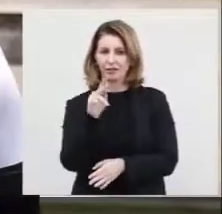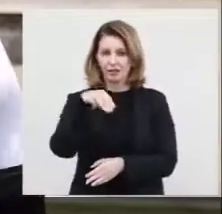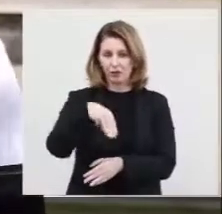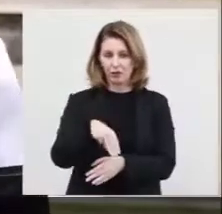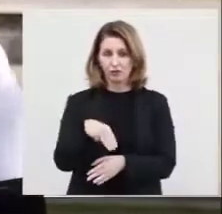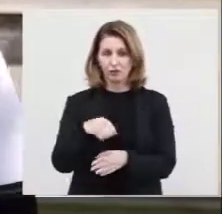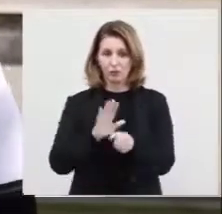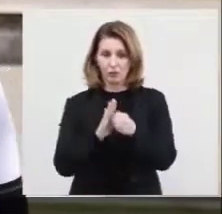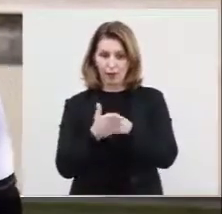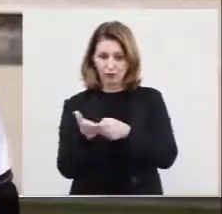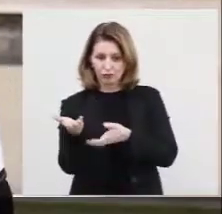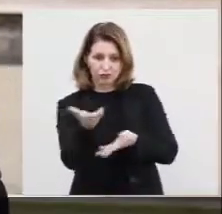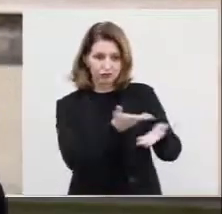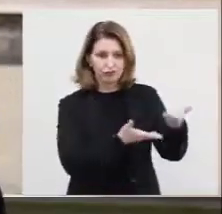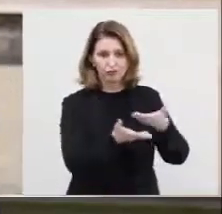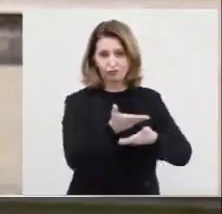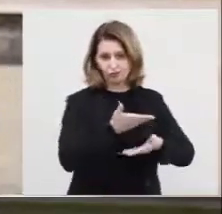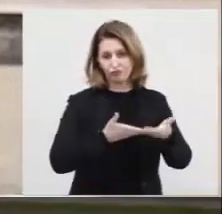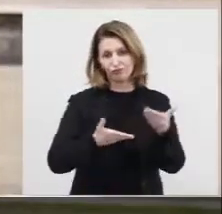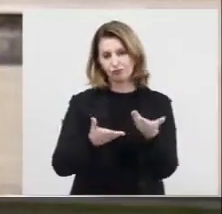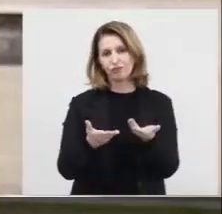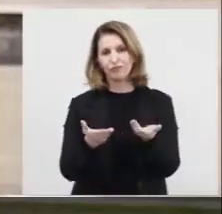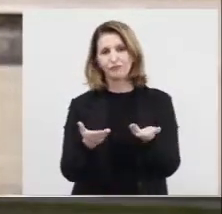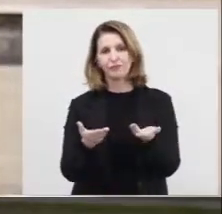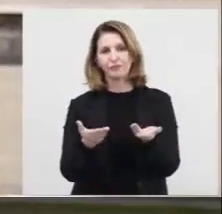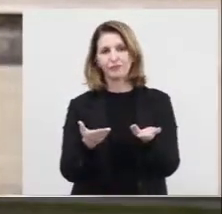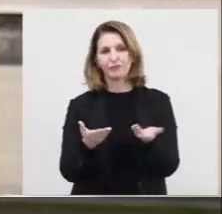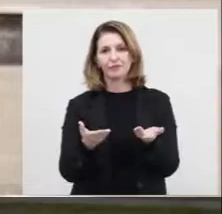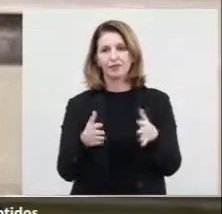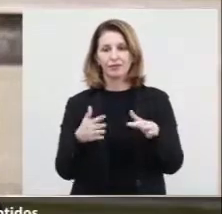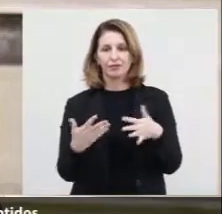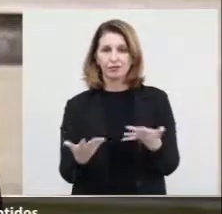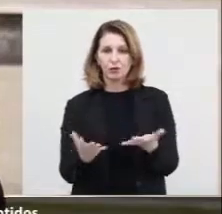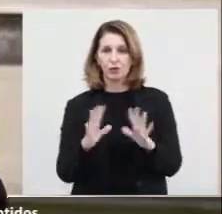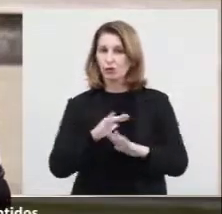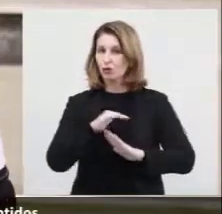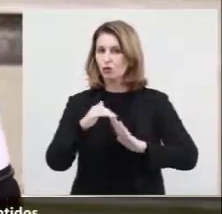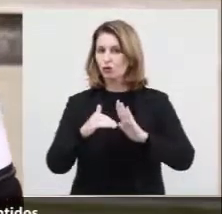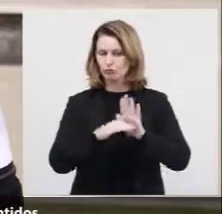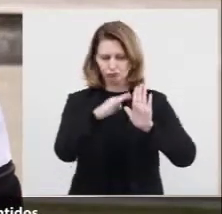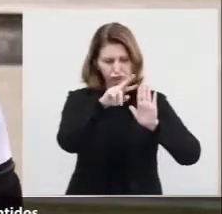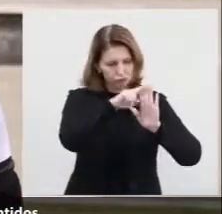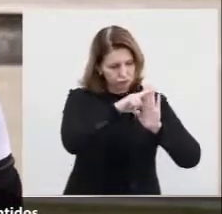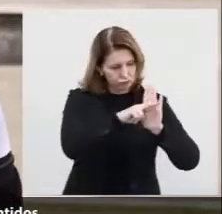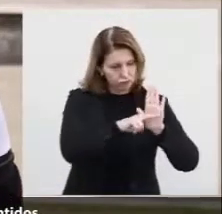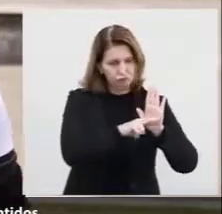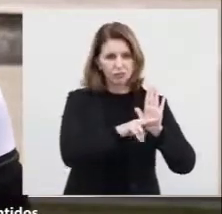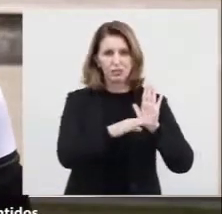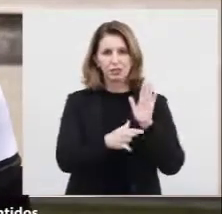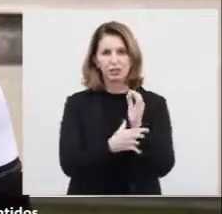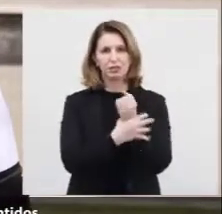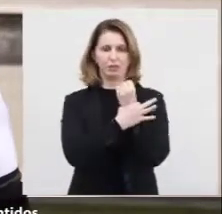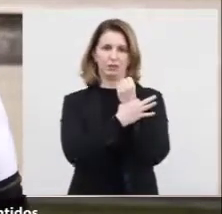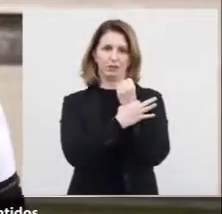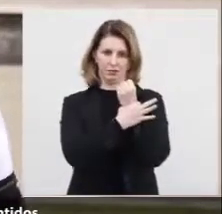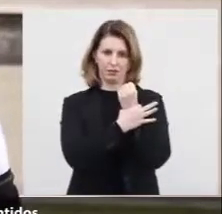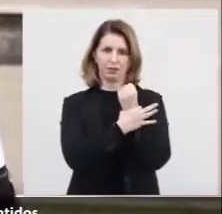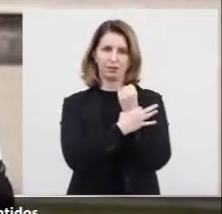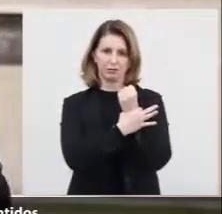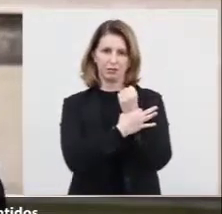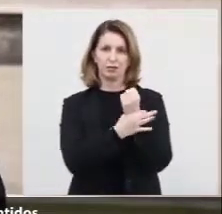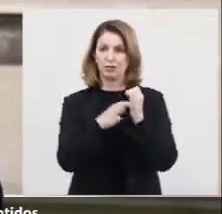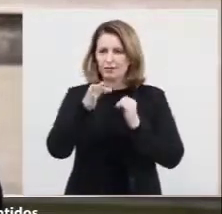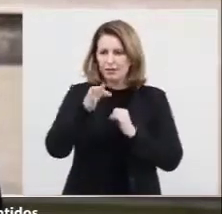interagir entre os bairros conforme o local de saída. Com todos os critérios de segurança, protocolos de segurança